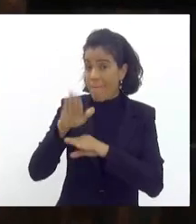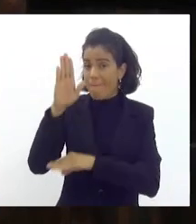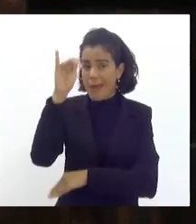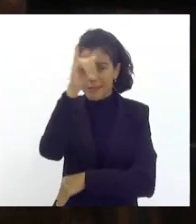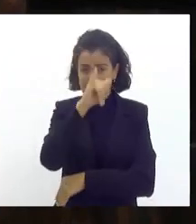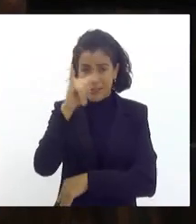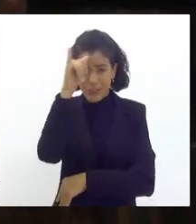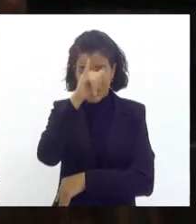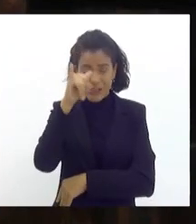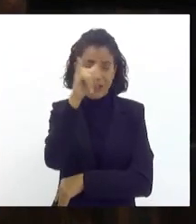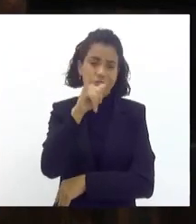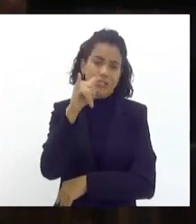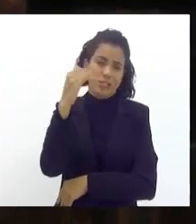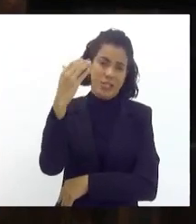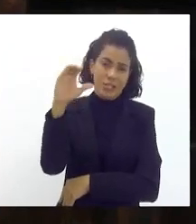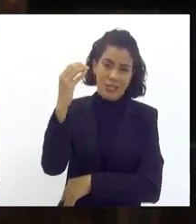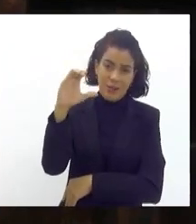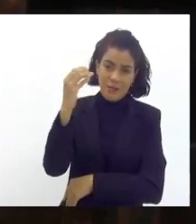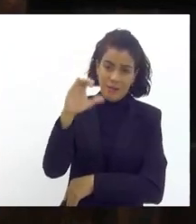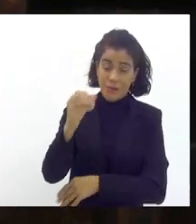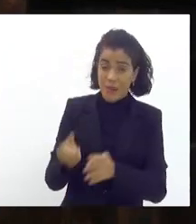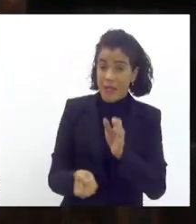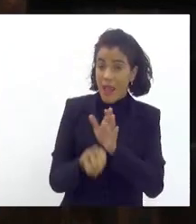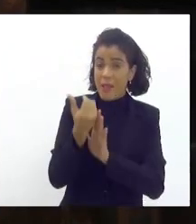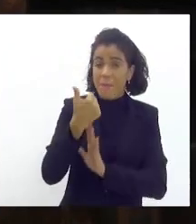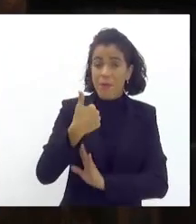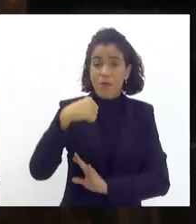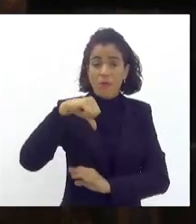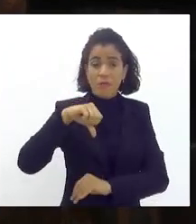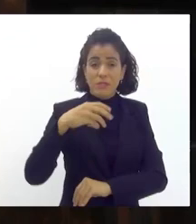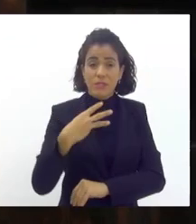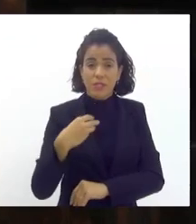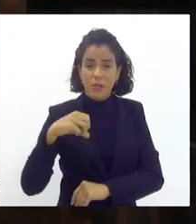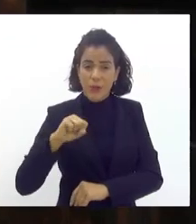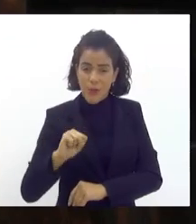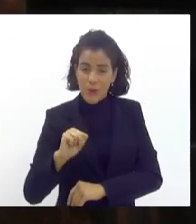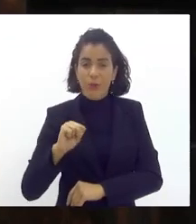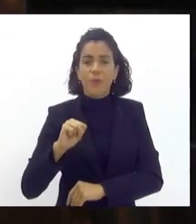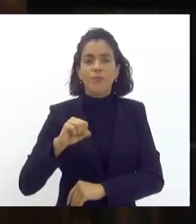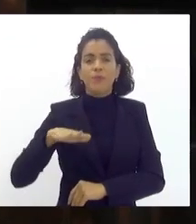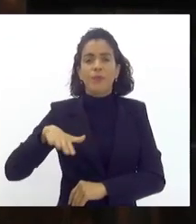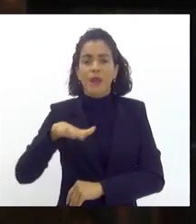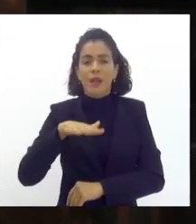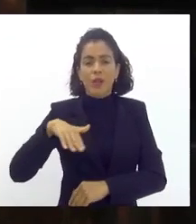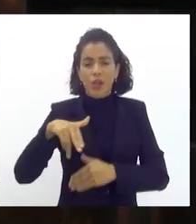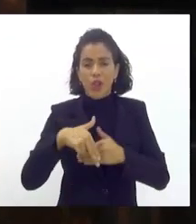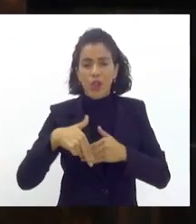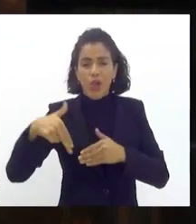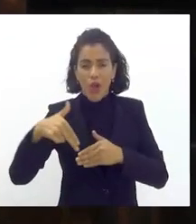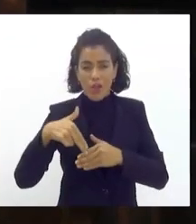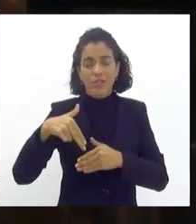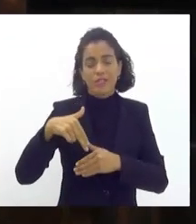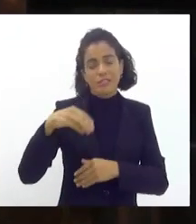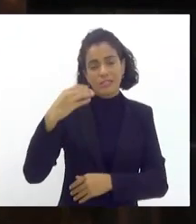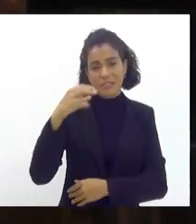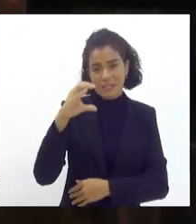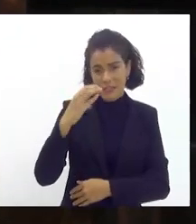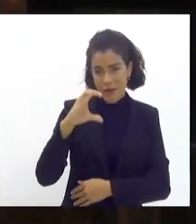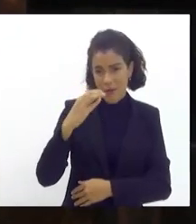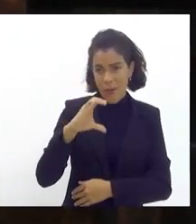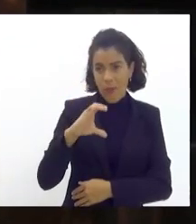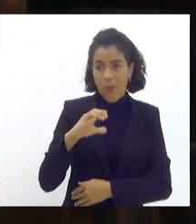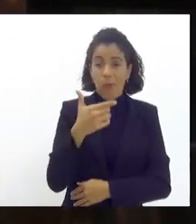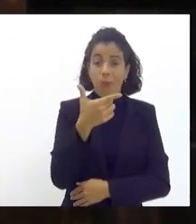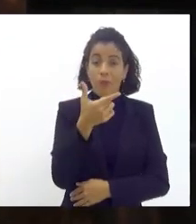a Sabiá é uma escola de samba fundada em 38 na comunidade da Vilipiranga no bairro da zona norte da nossa cidade de Niterói e aos